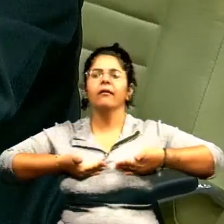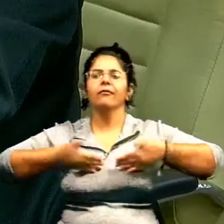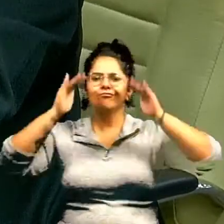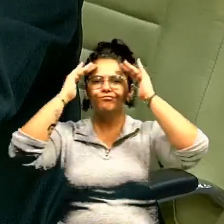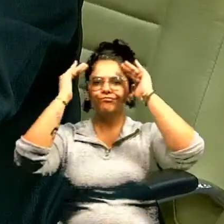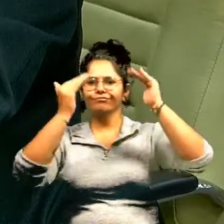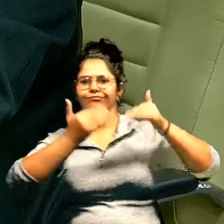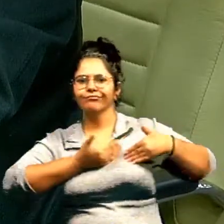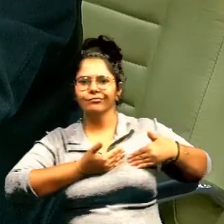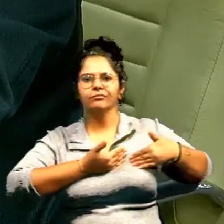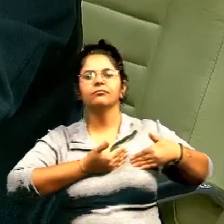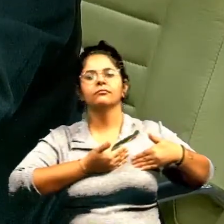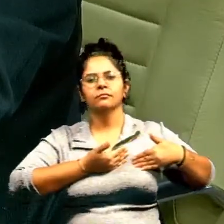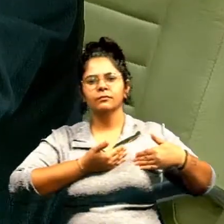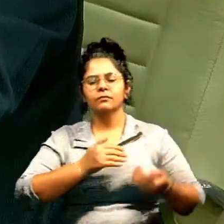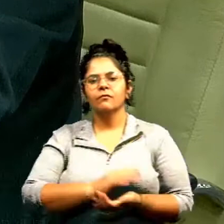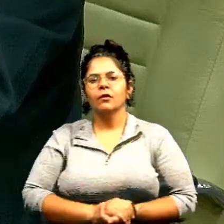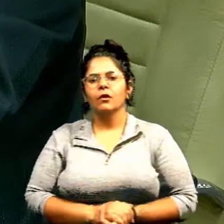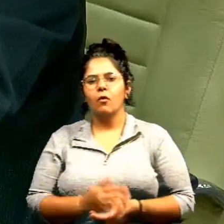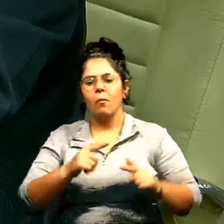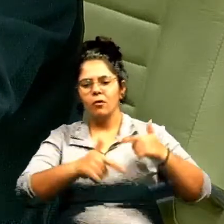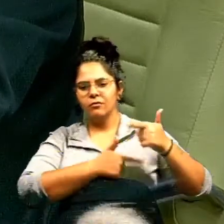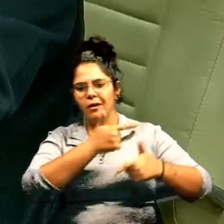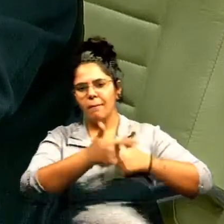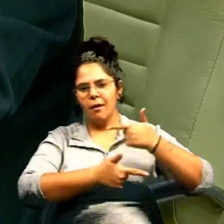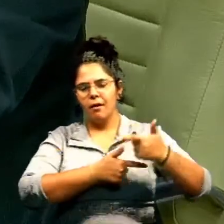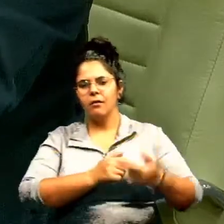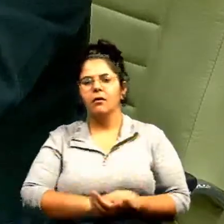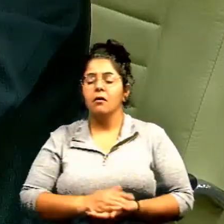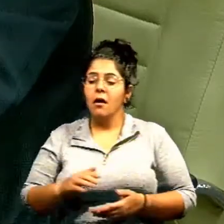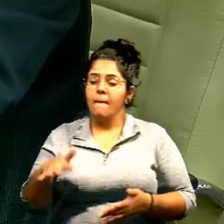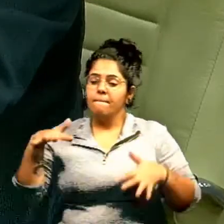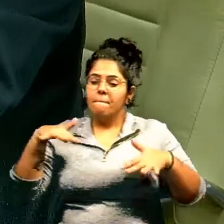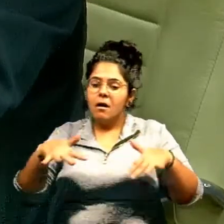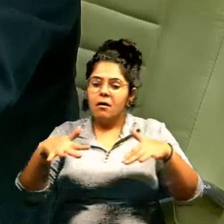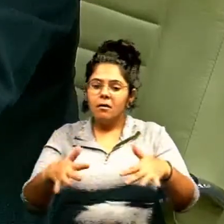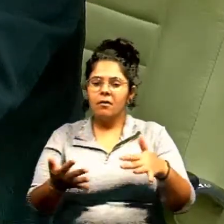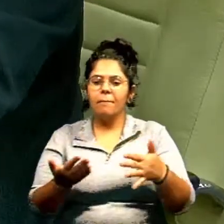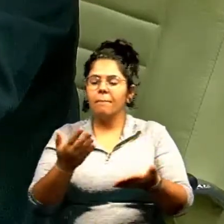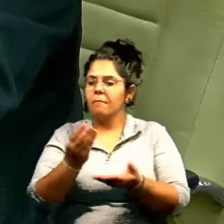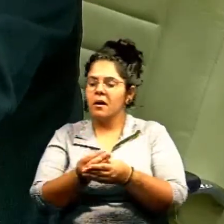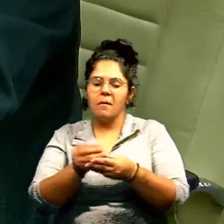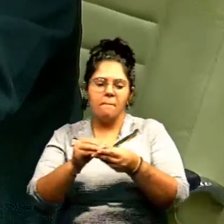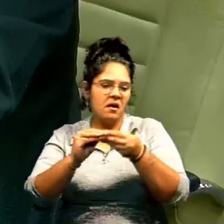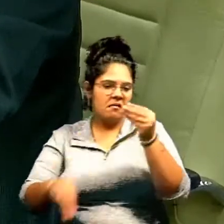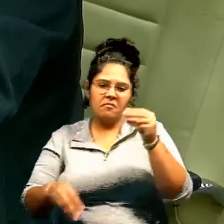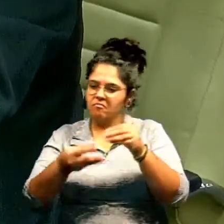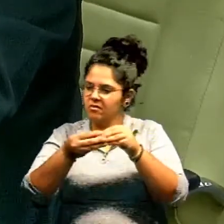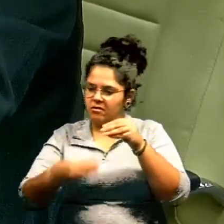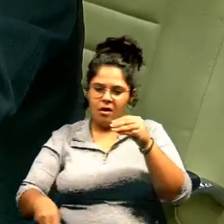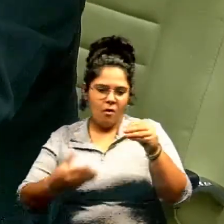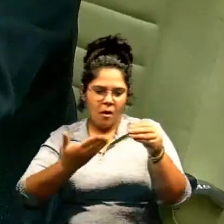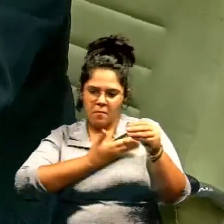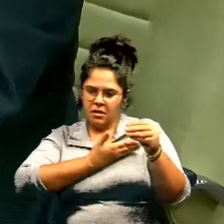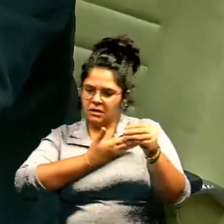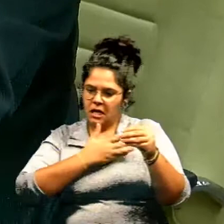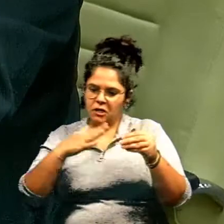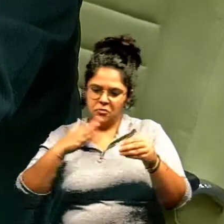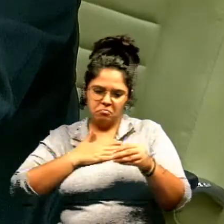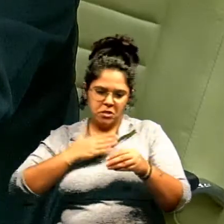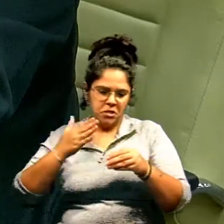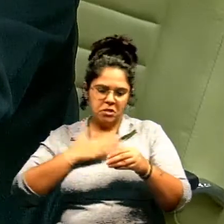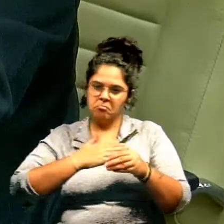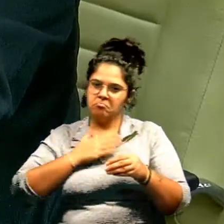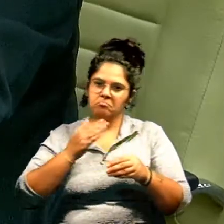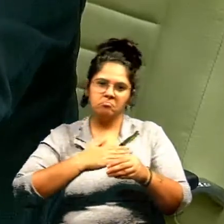4 anos que estou aqui nessa casa. Fica aqui o meu protesto. Perdeu a minha amizade. Talvez não valem nada para o senhor. Mas ninguém